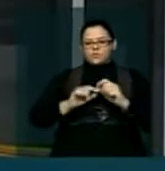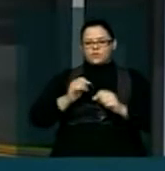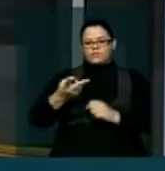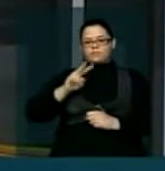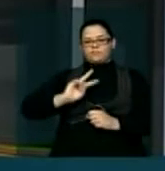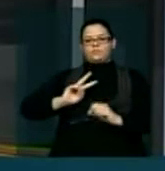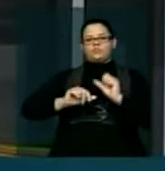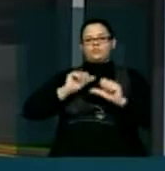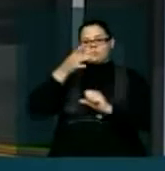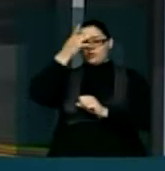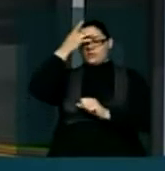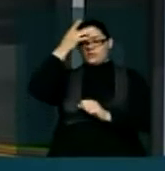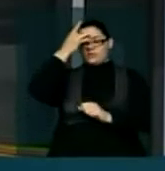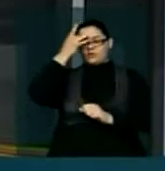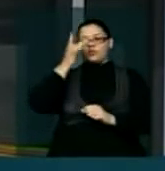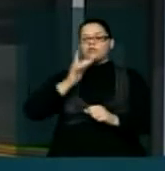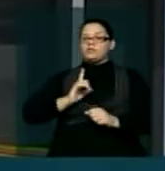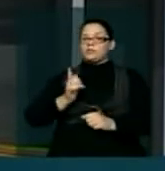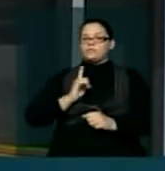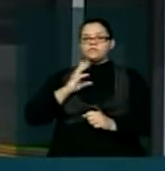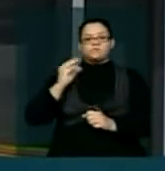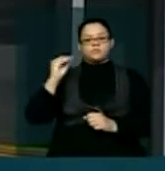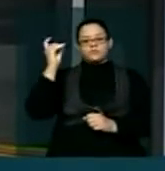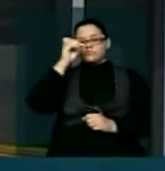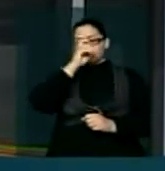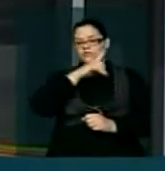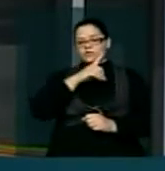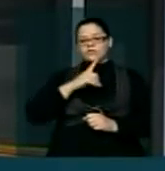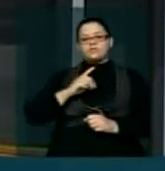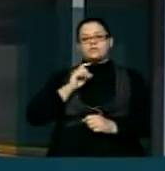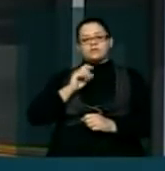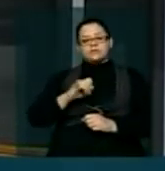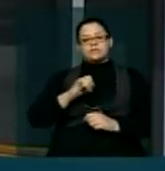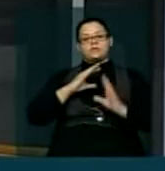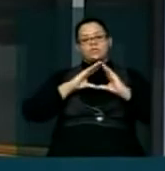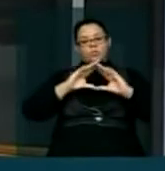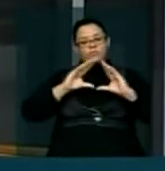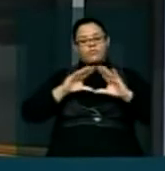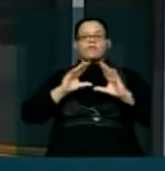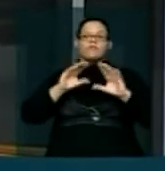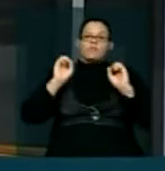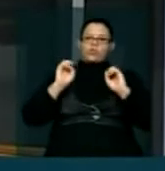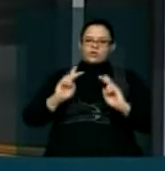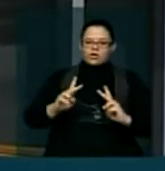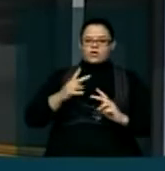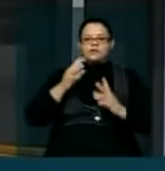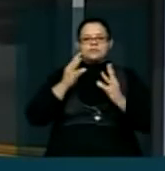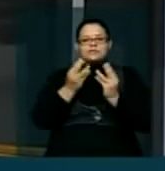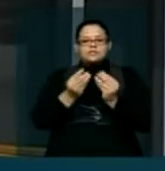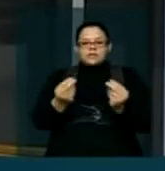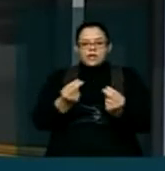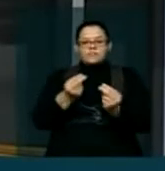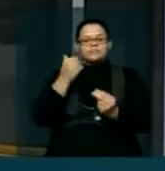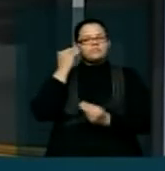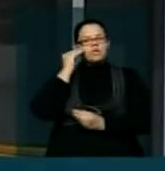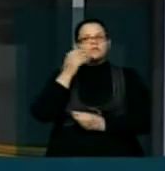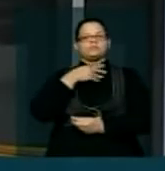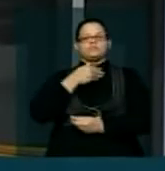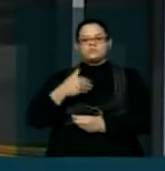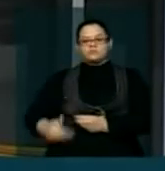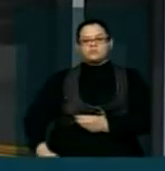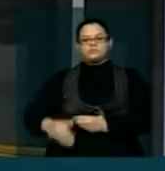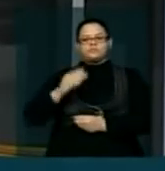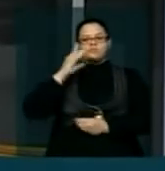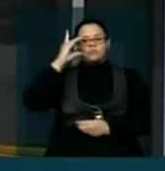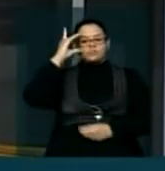lógica daqui por diante. Nós temos muita dificuldade. Por mais que convivamos com a sensibilidade do governo federal e a